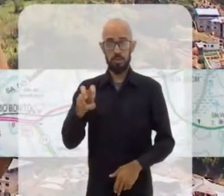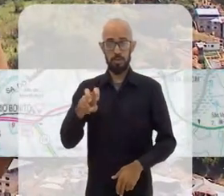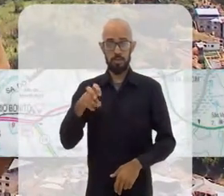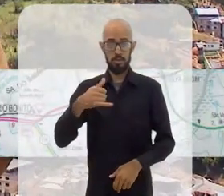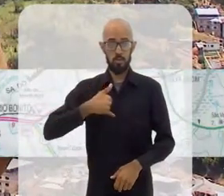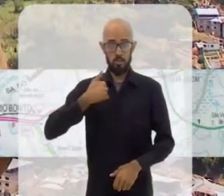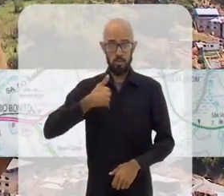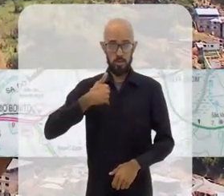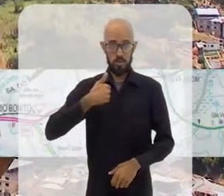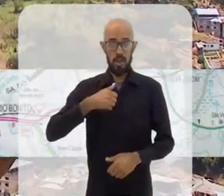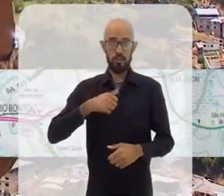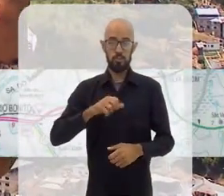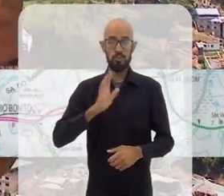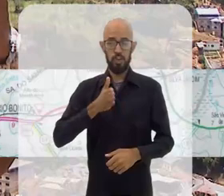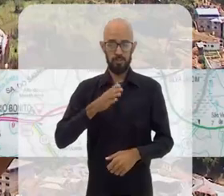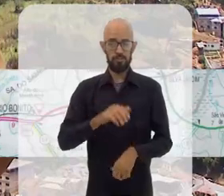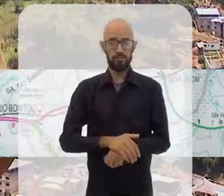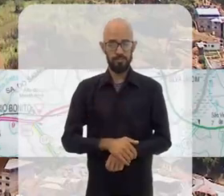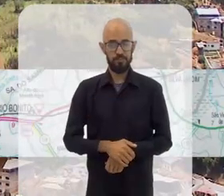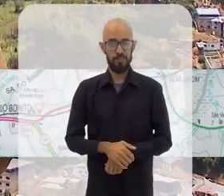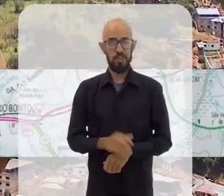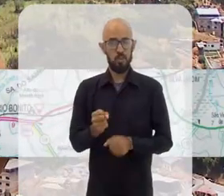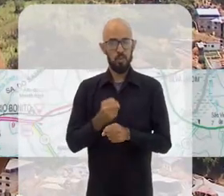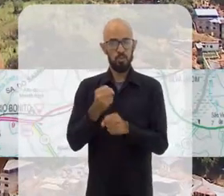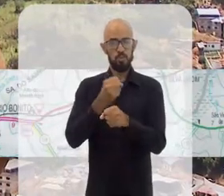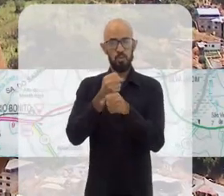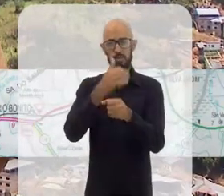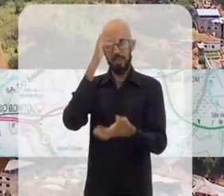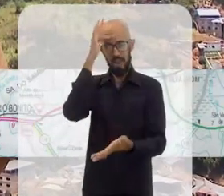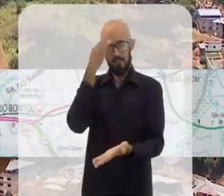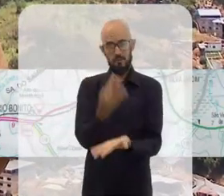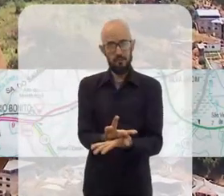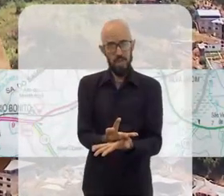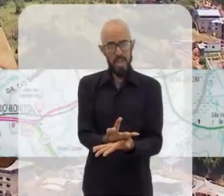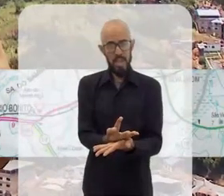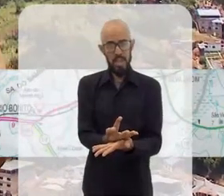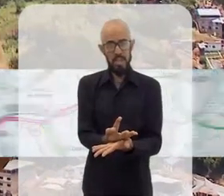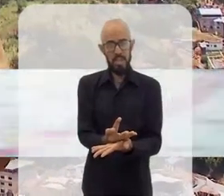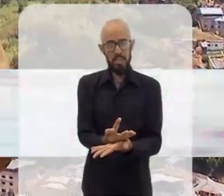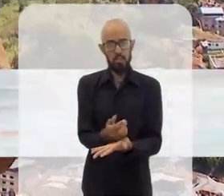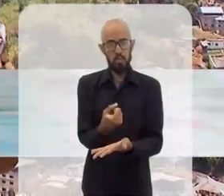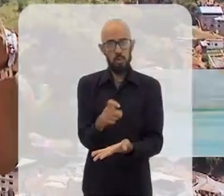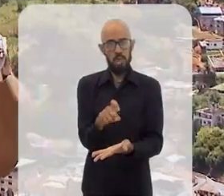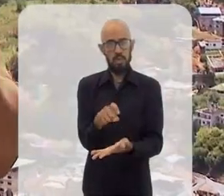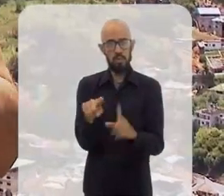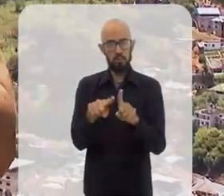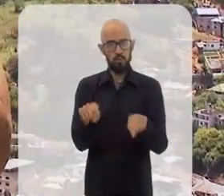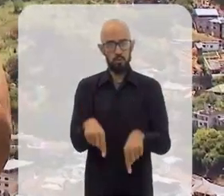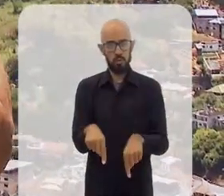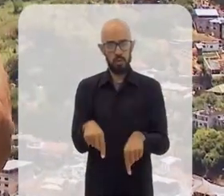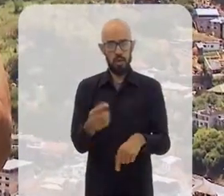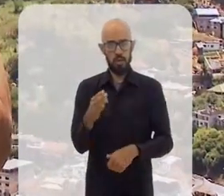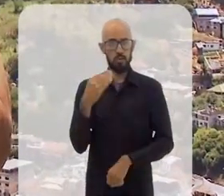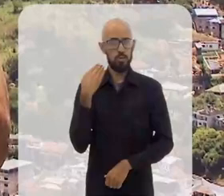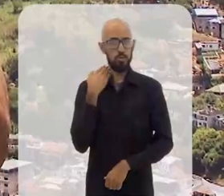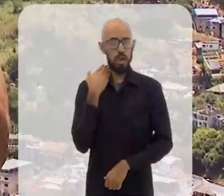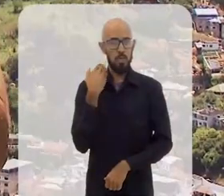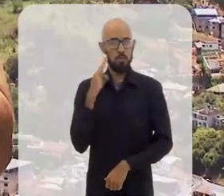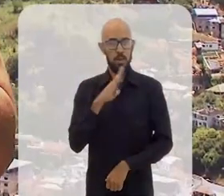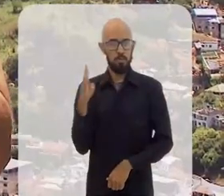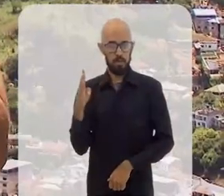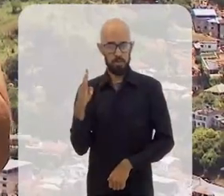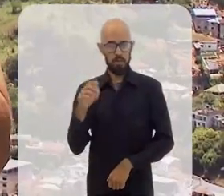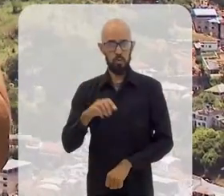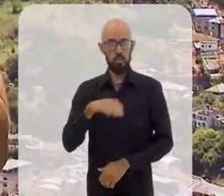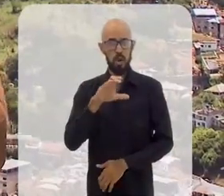monumento que esse ano fez 55 anos de idade, construído por um ato de fé de um ex-funcionário do Banco do